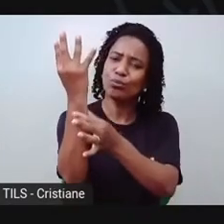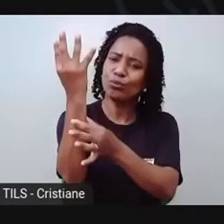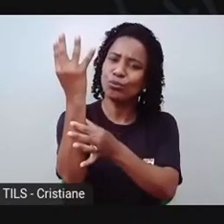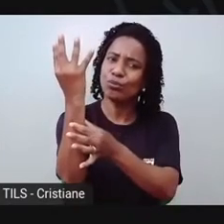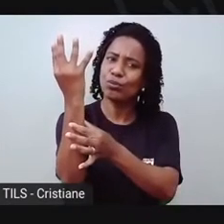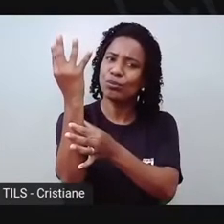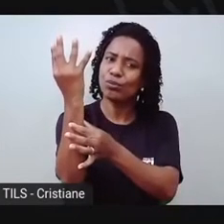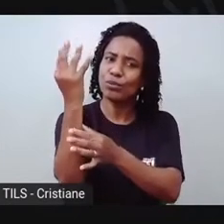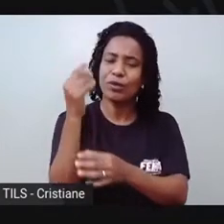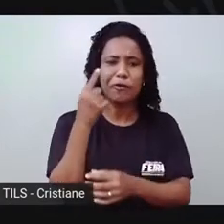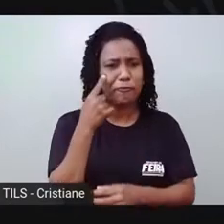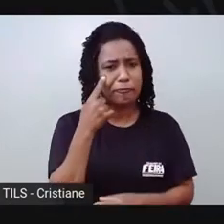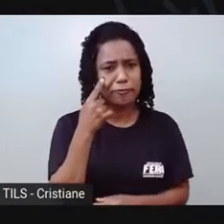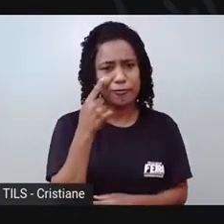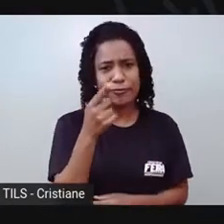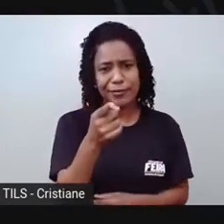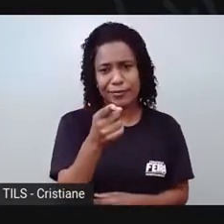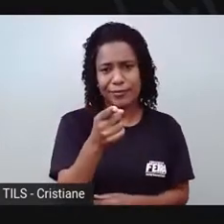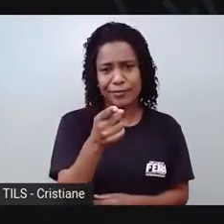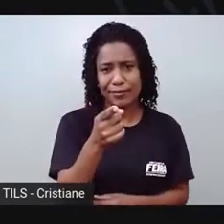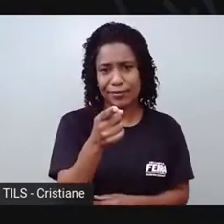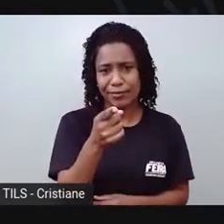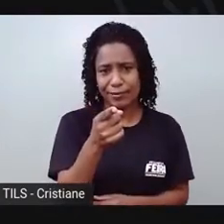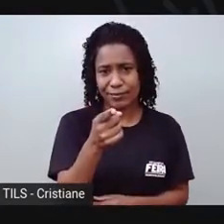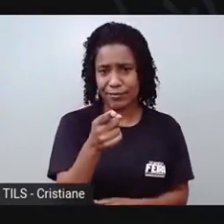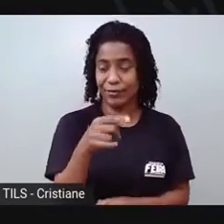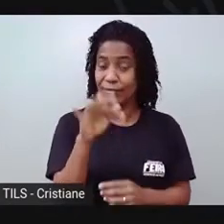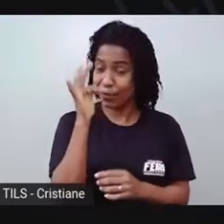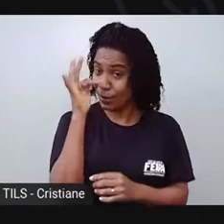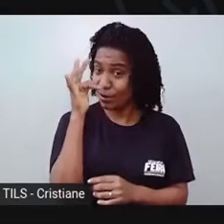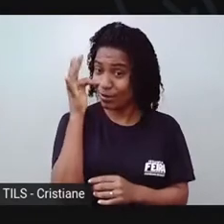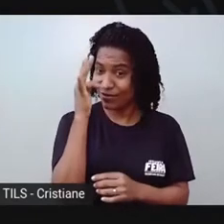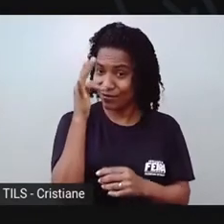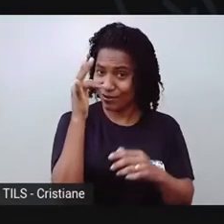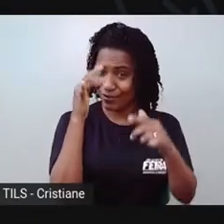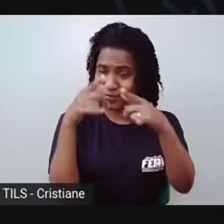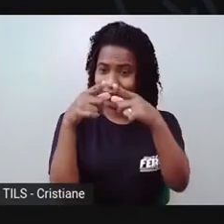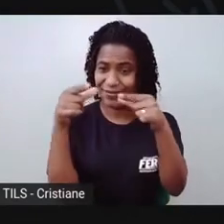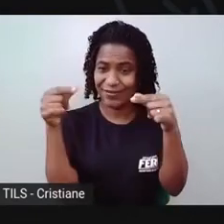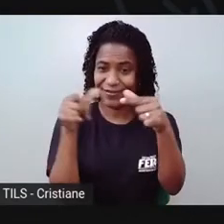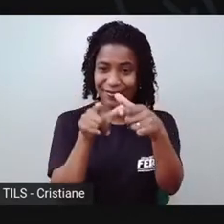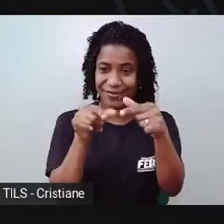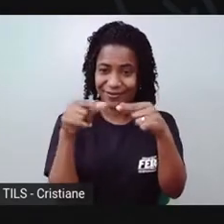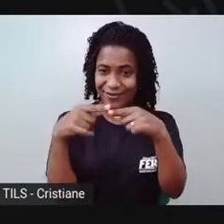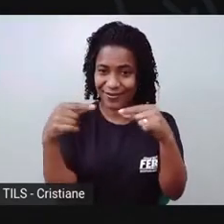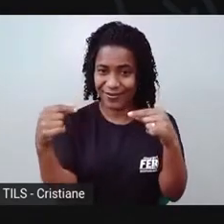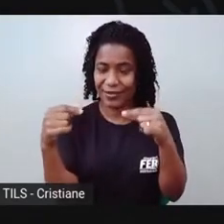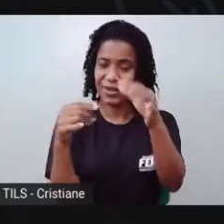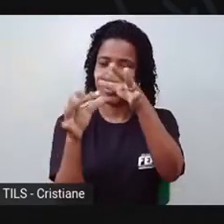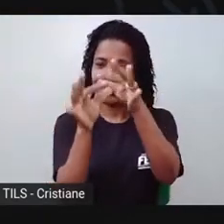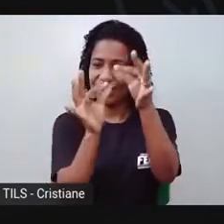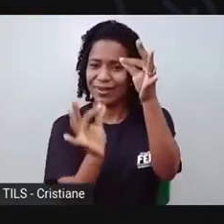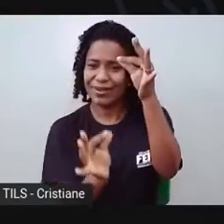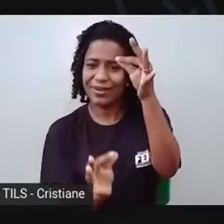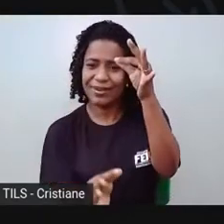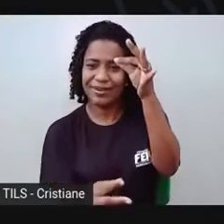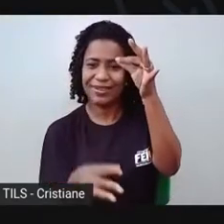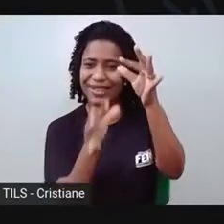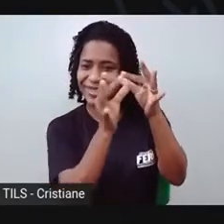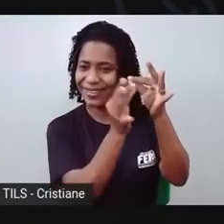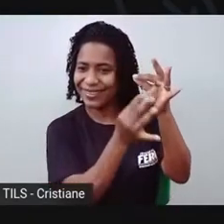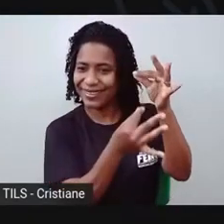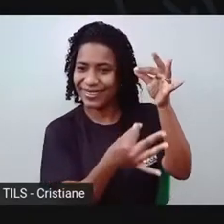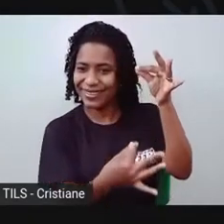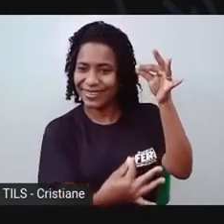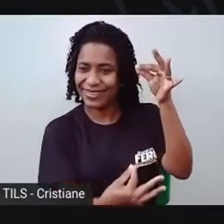para mostrar para vocês, ó! Aqui é a flor, mas tem algo que sustenta ela! Estão vendo? Aqui,